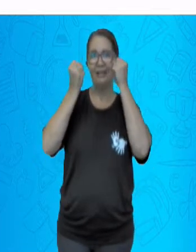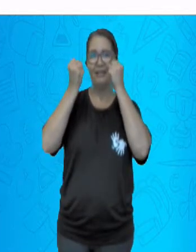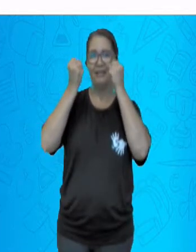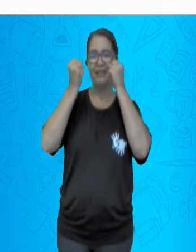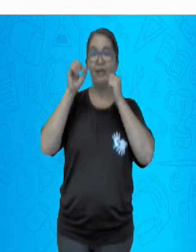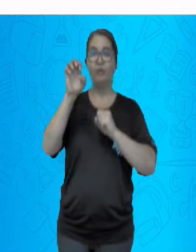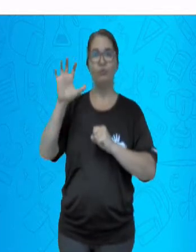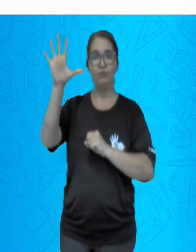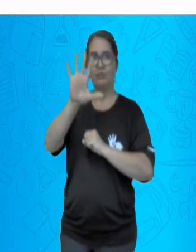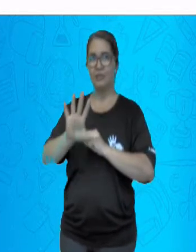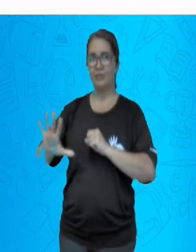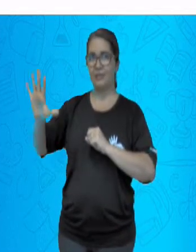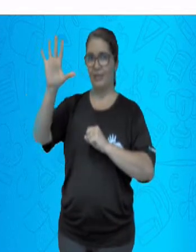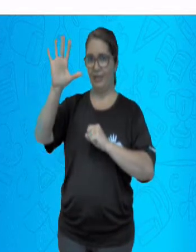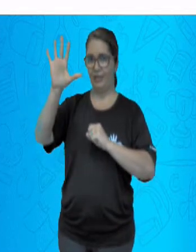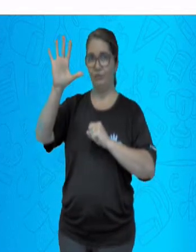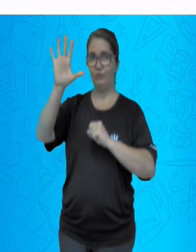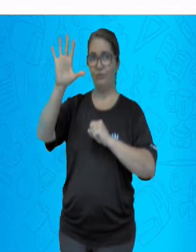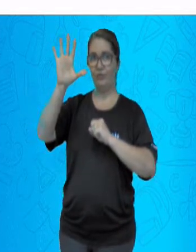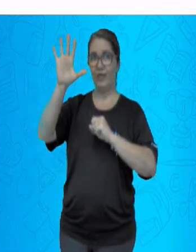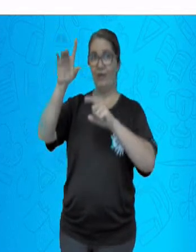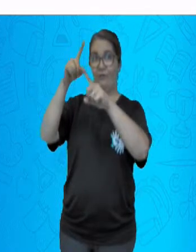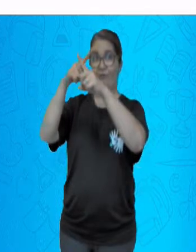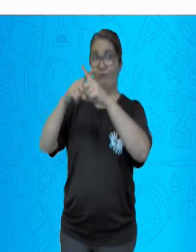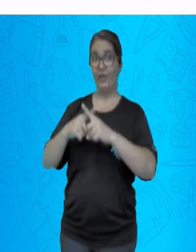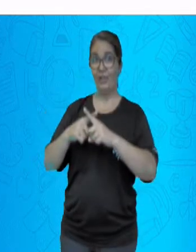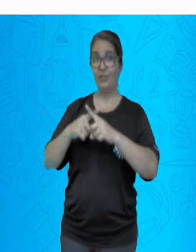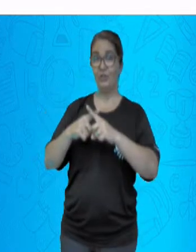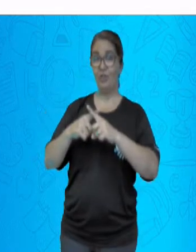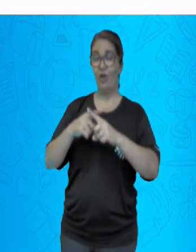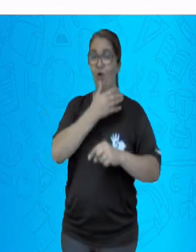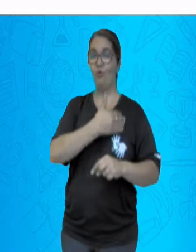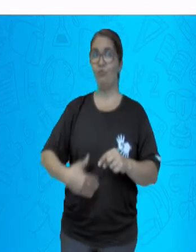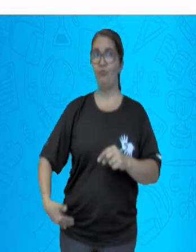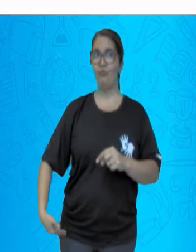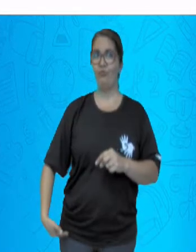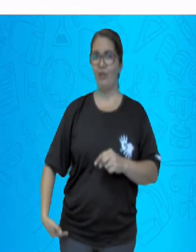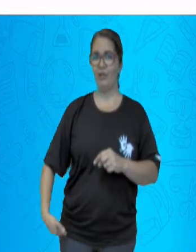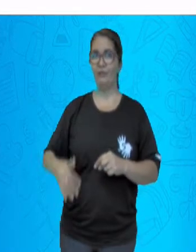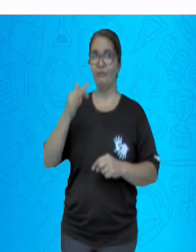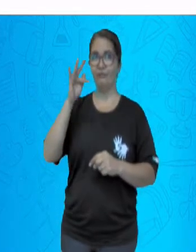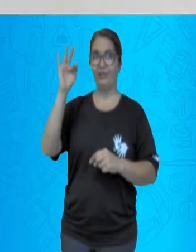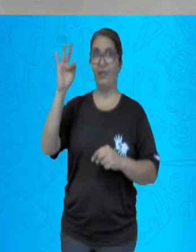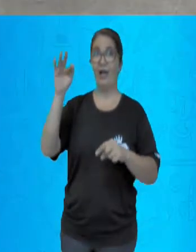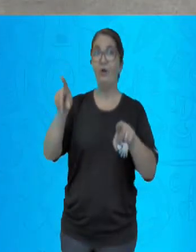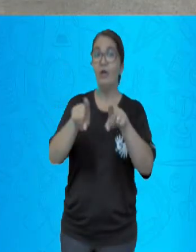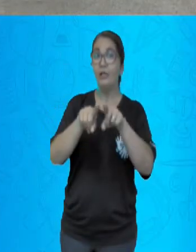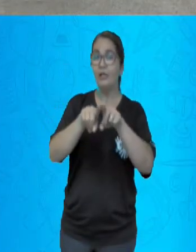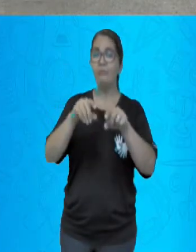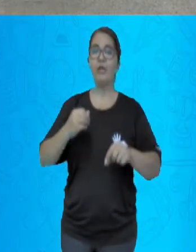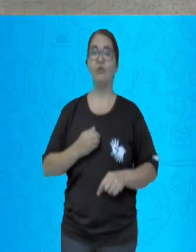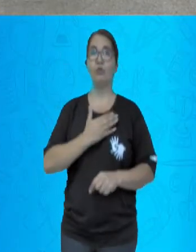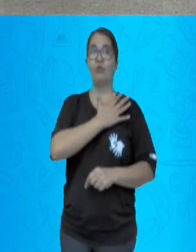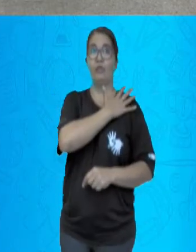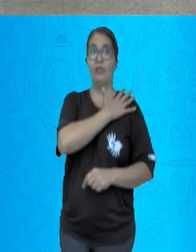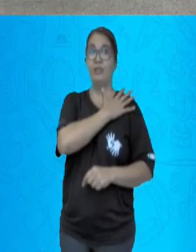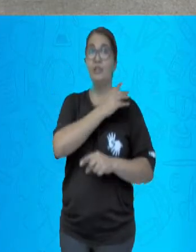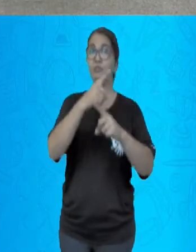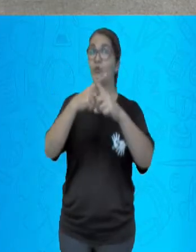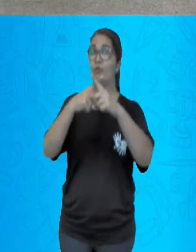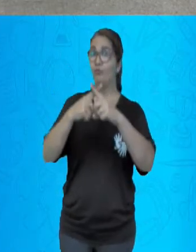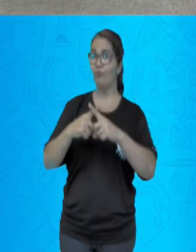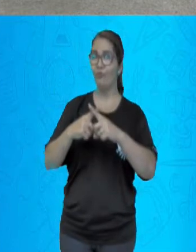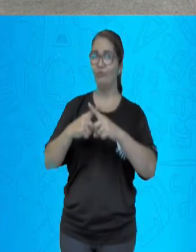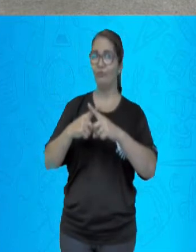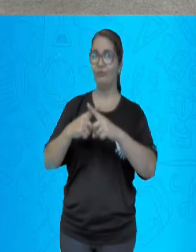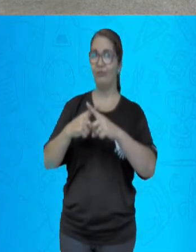Também, não podemos esquecer, acentuadamente, o coronelismo e o voto de cabresto. A máquina do governo,